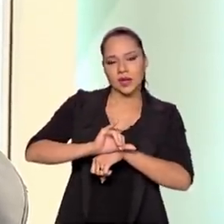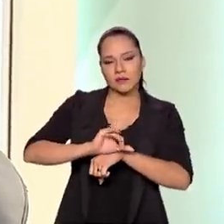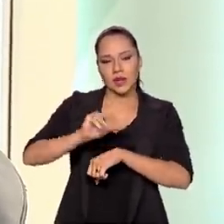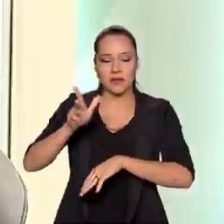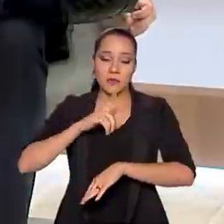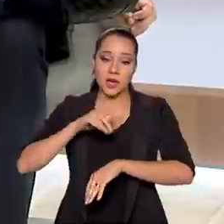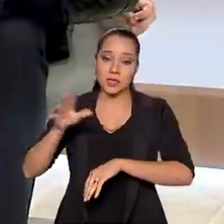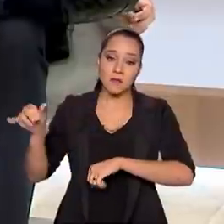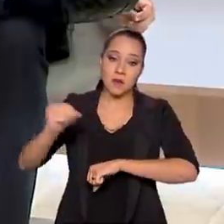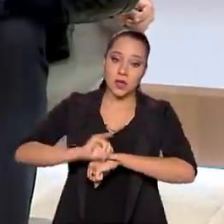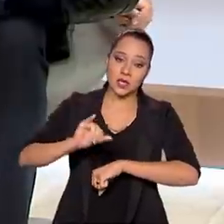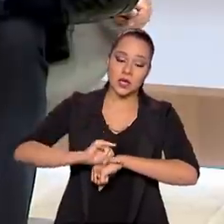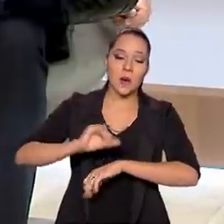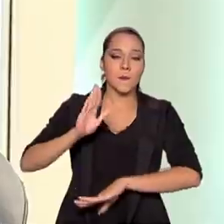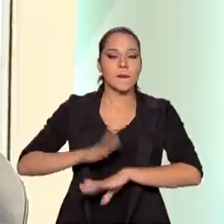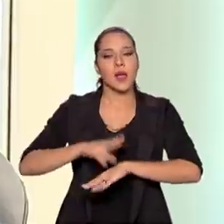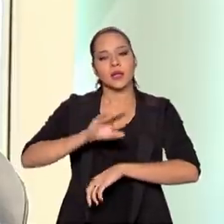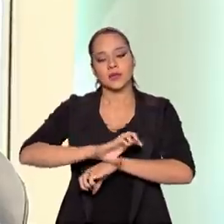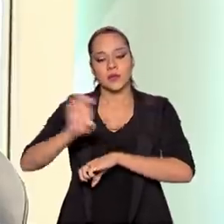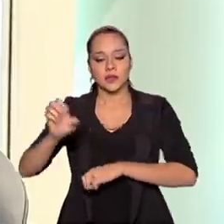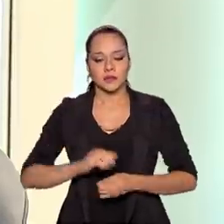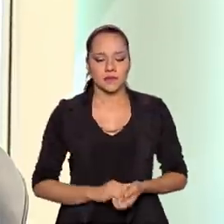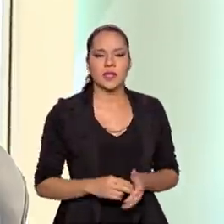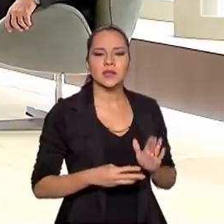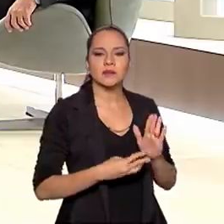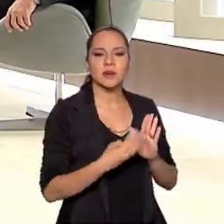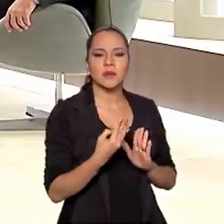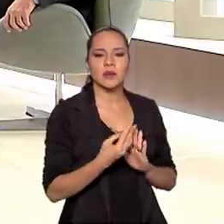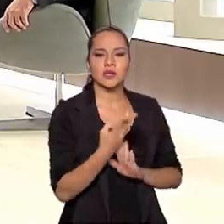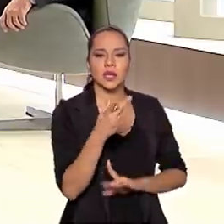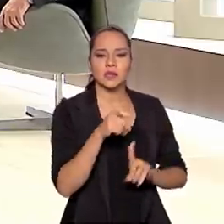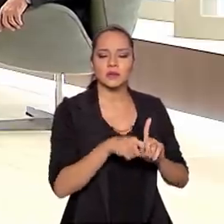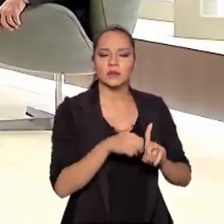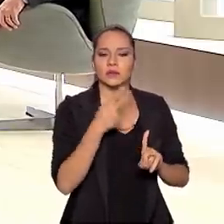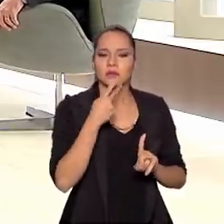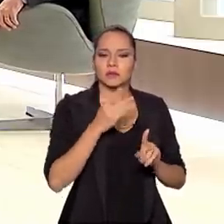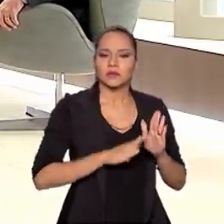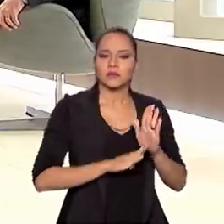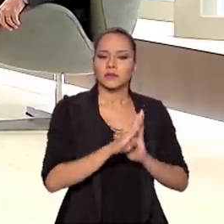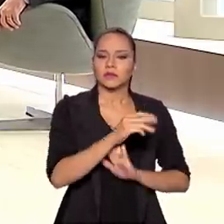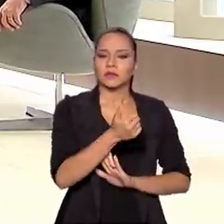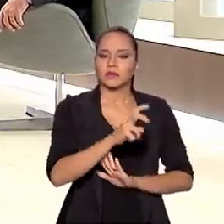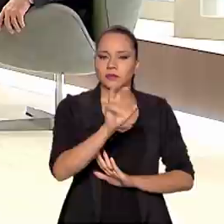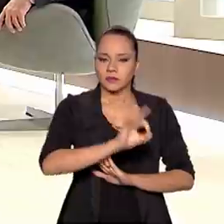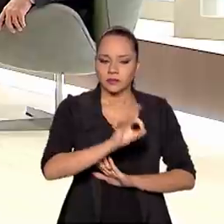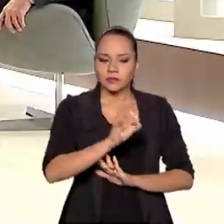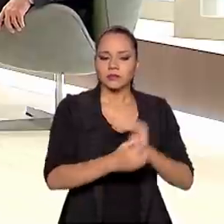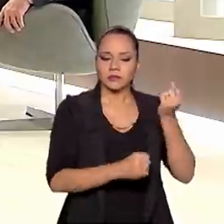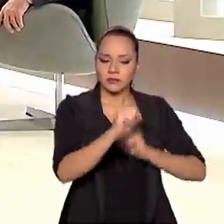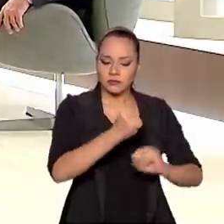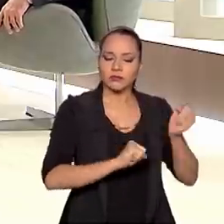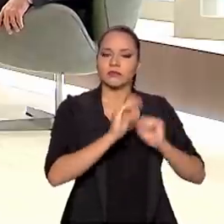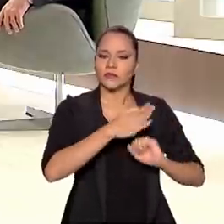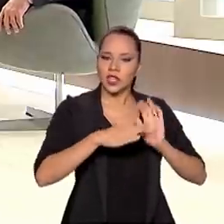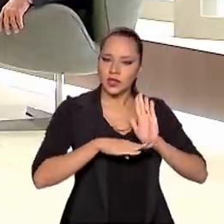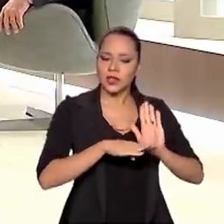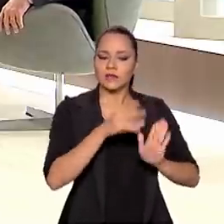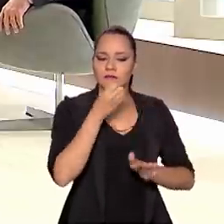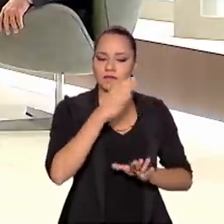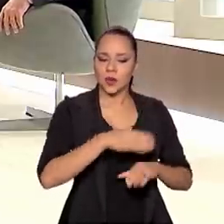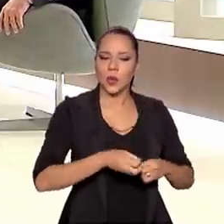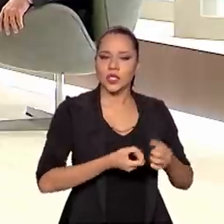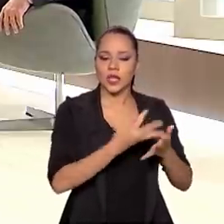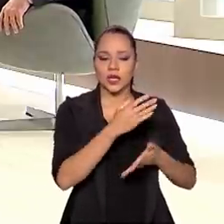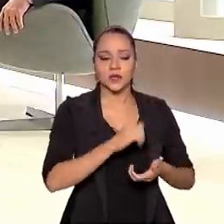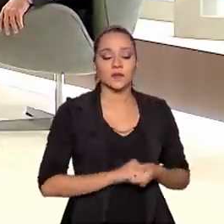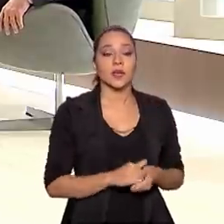exportação. Deixa eu falar aí desses dados do primeiro trimestre. tenho aqui um dado que é de aumento de 15% na produção, que já colabora com esse superávit